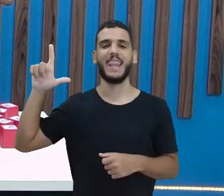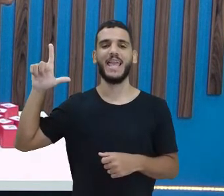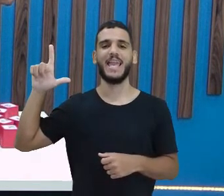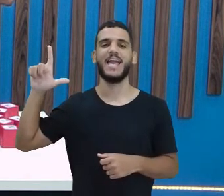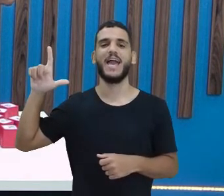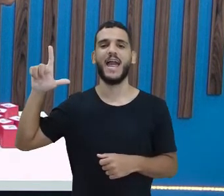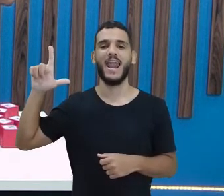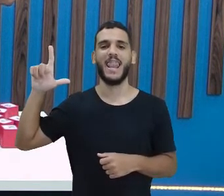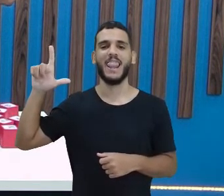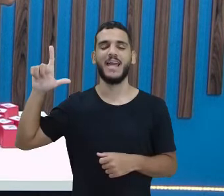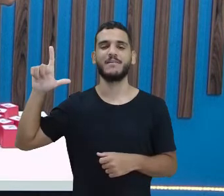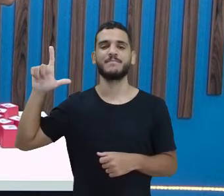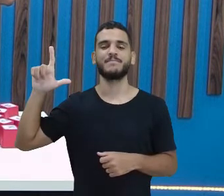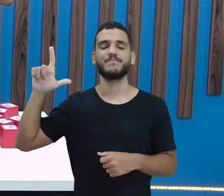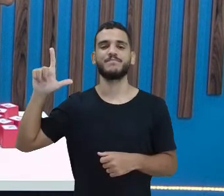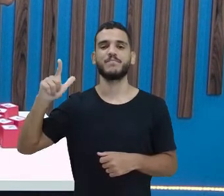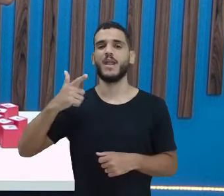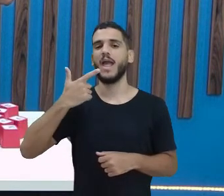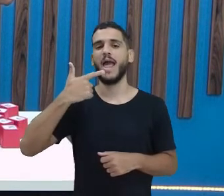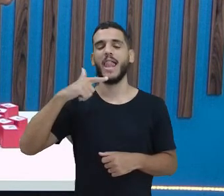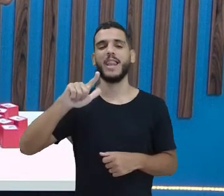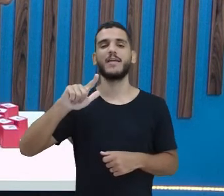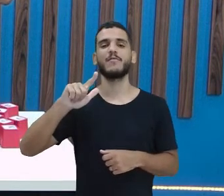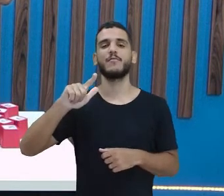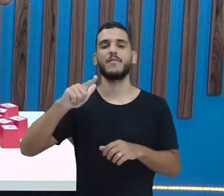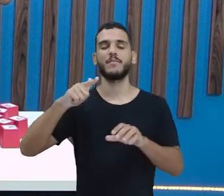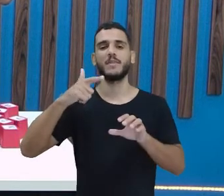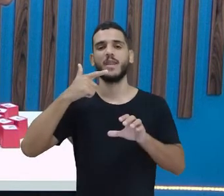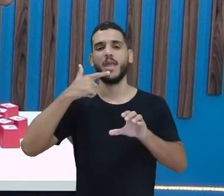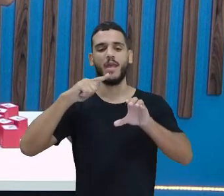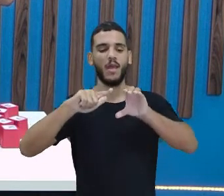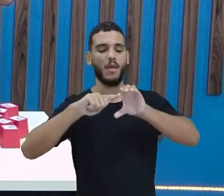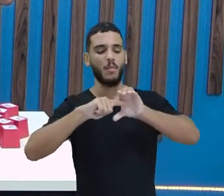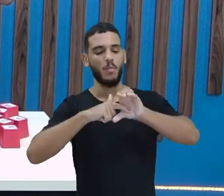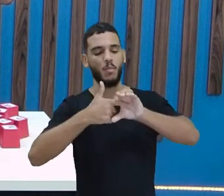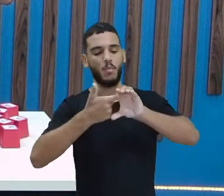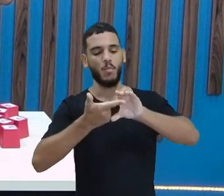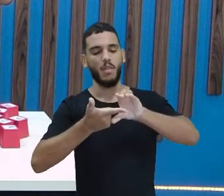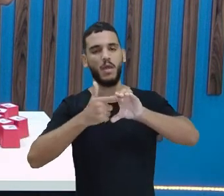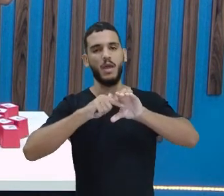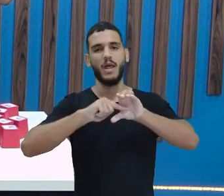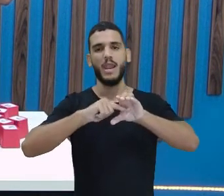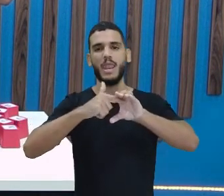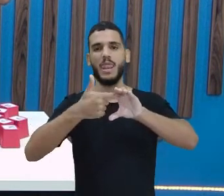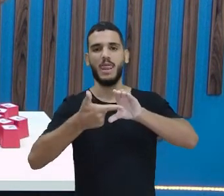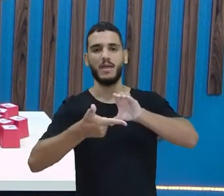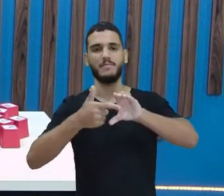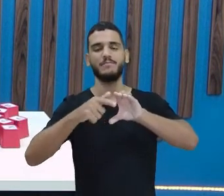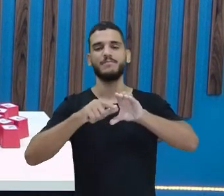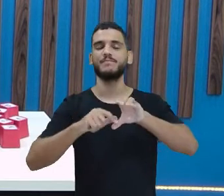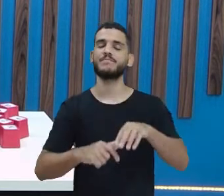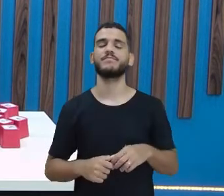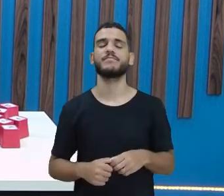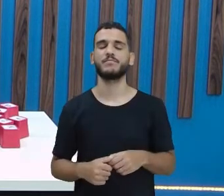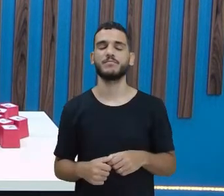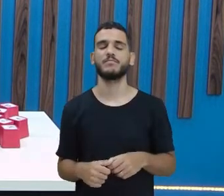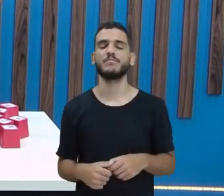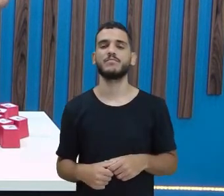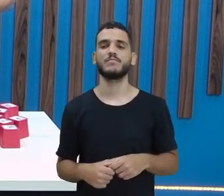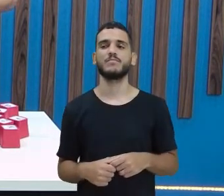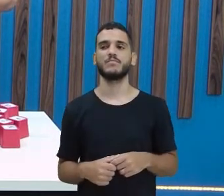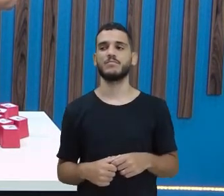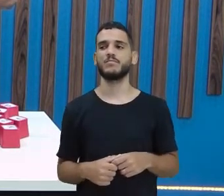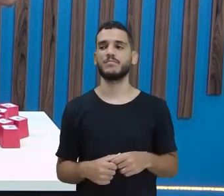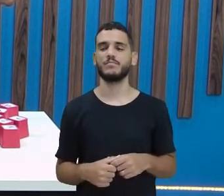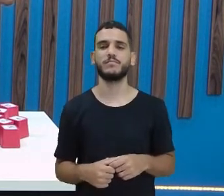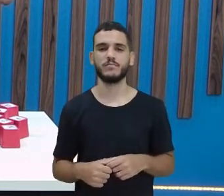esse movimento. A minha língua vai e toca aqui no céu da boca. Ã, L. E depois